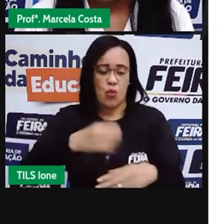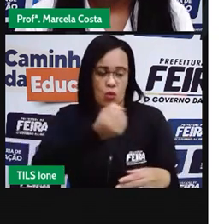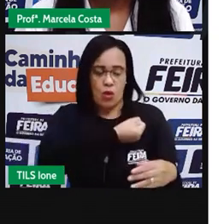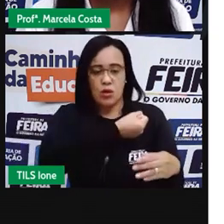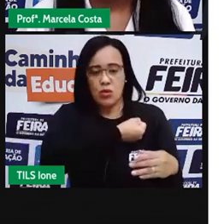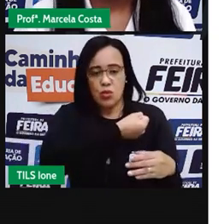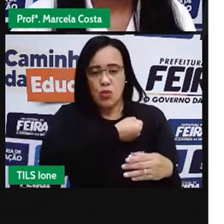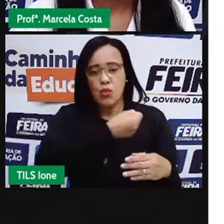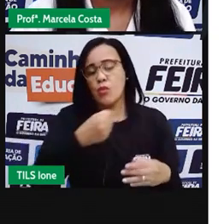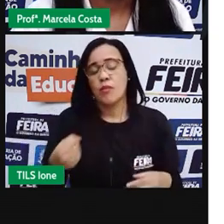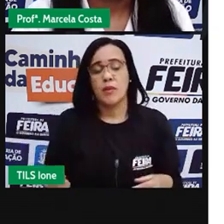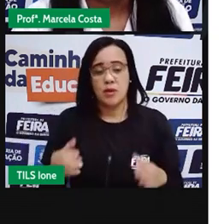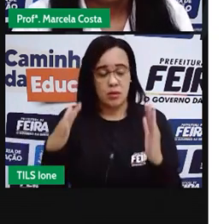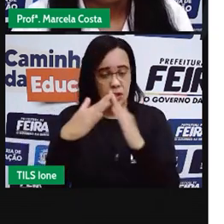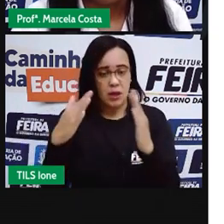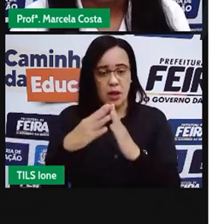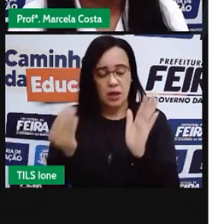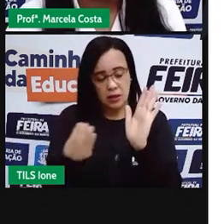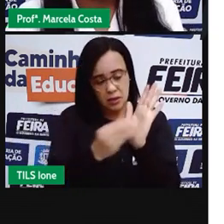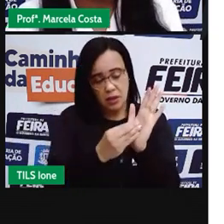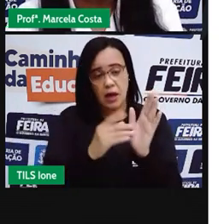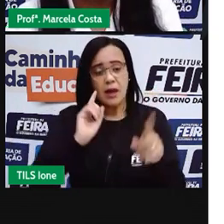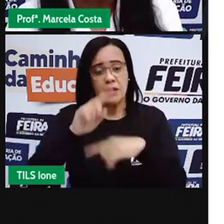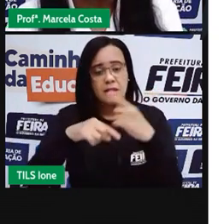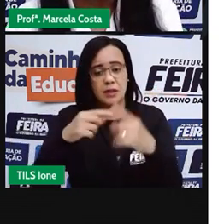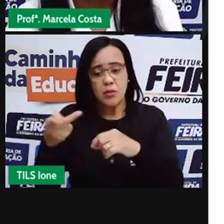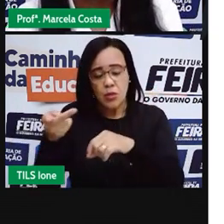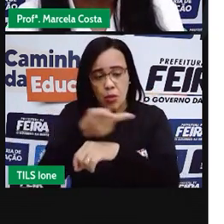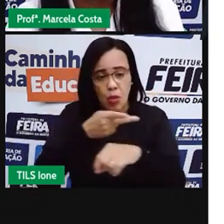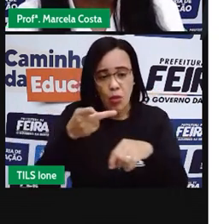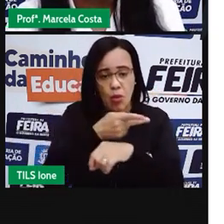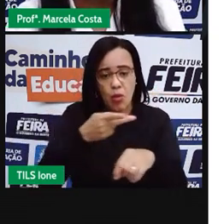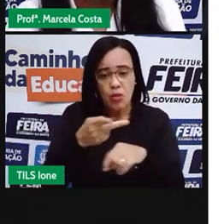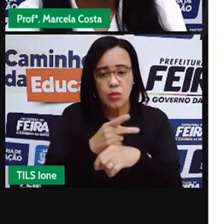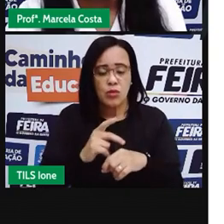você quer ir. E o aplicativo vai passar a volta.